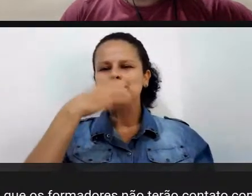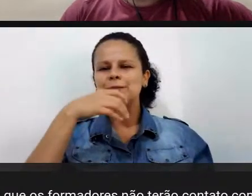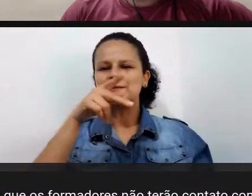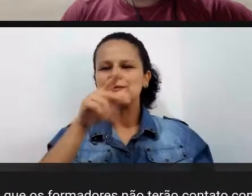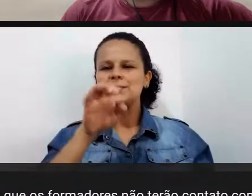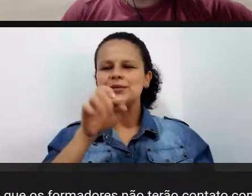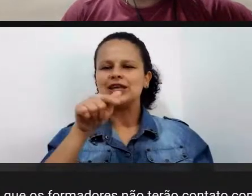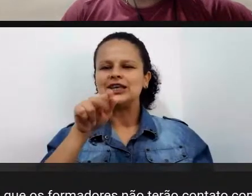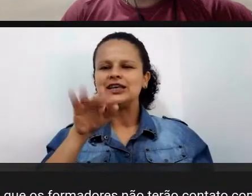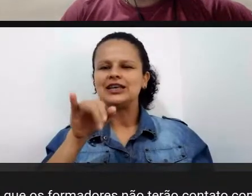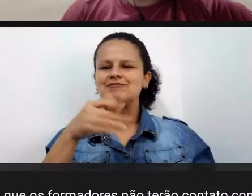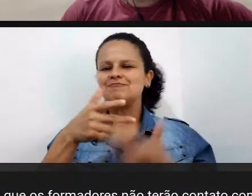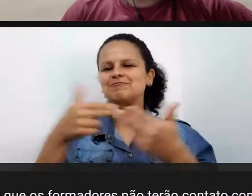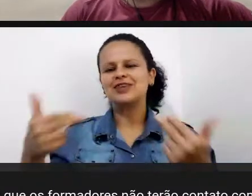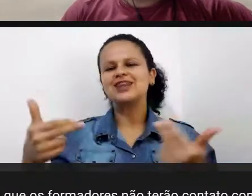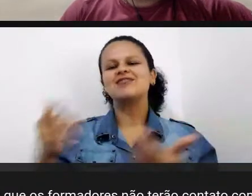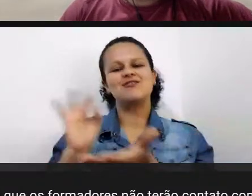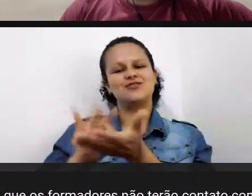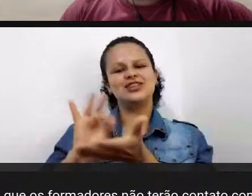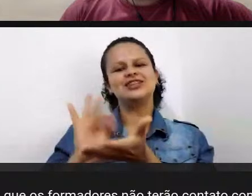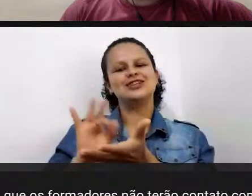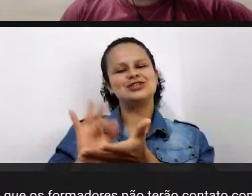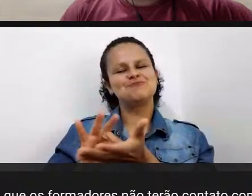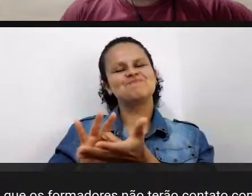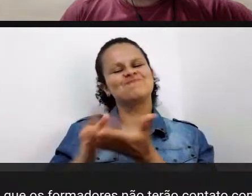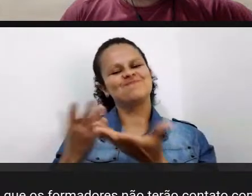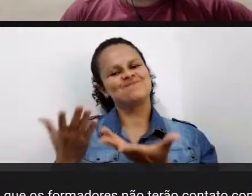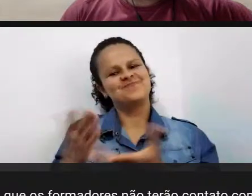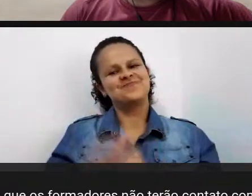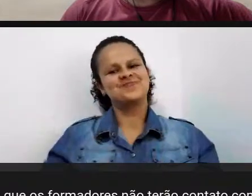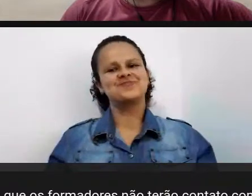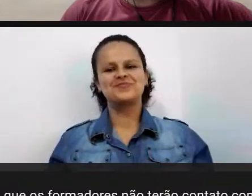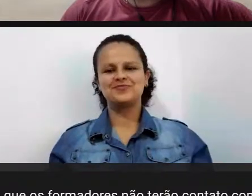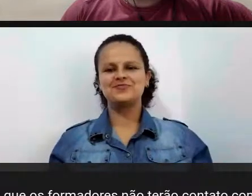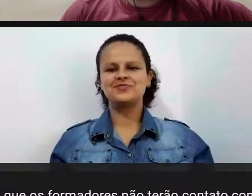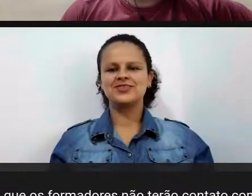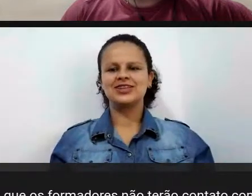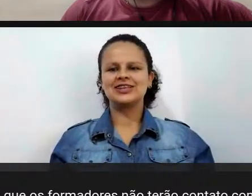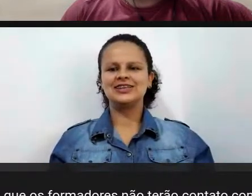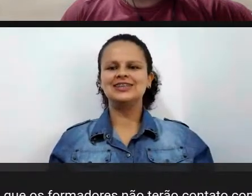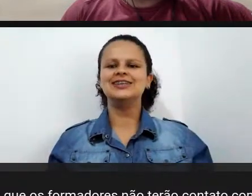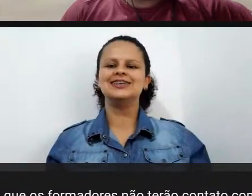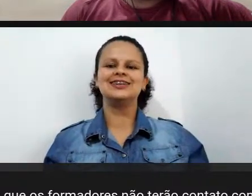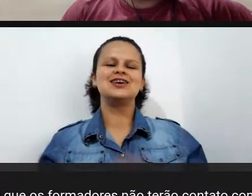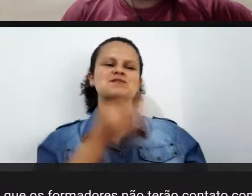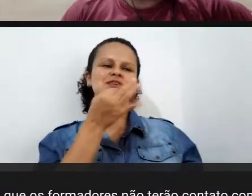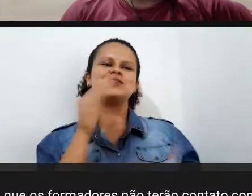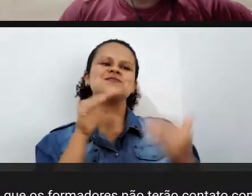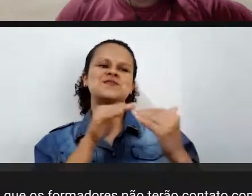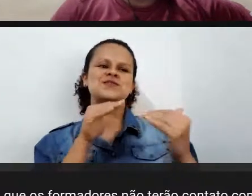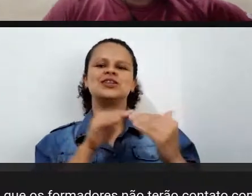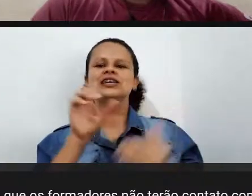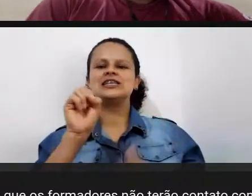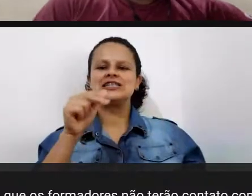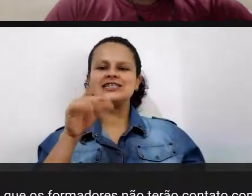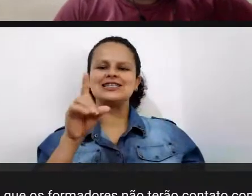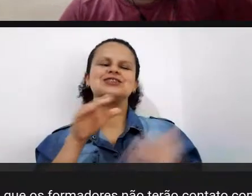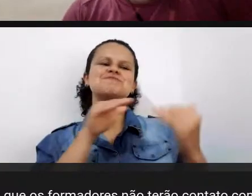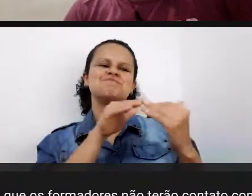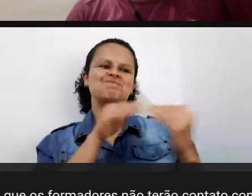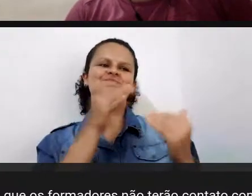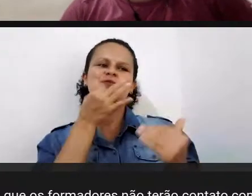cafezinho é verdade viu Sandro eu concordo muito com o Sandro concordo muito